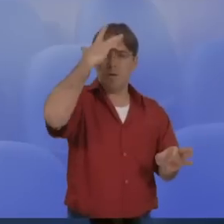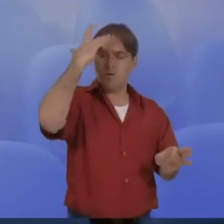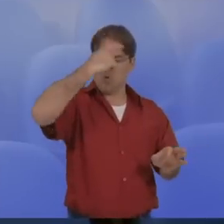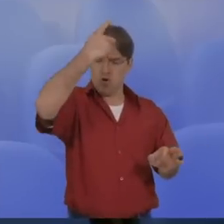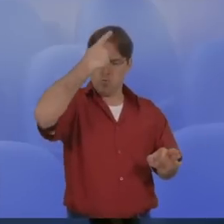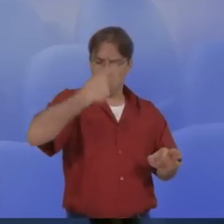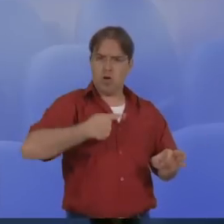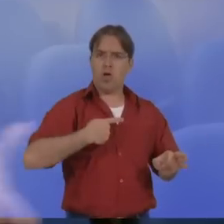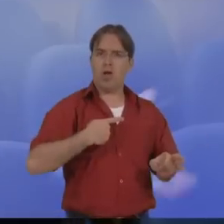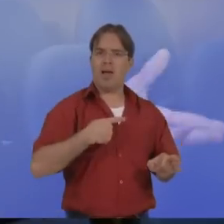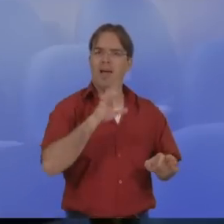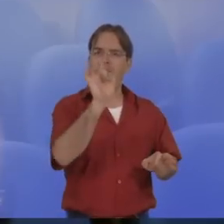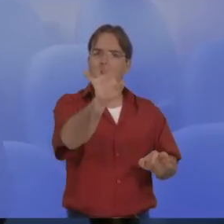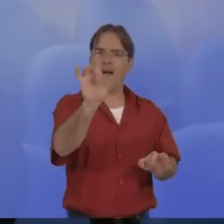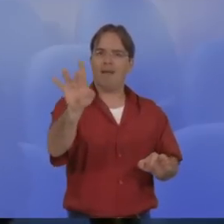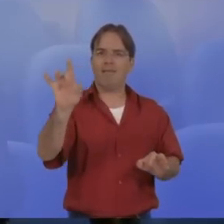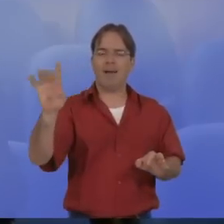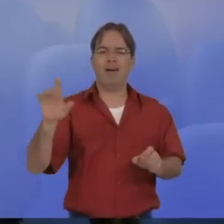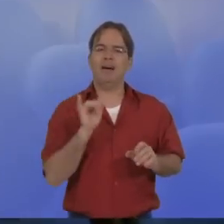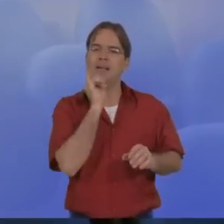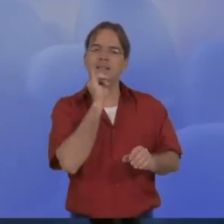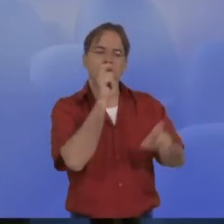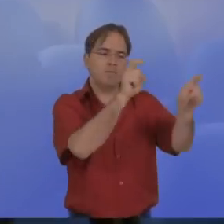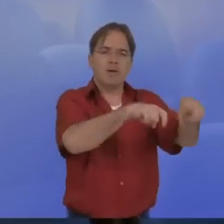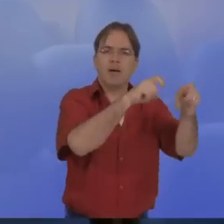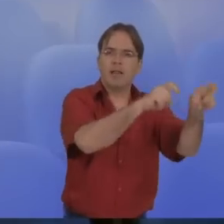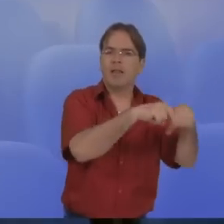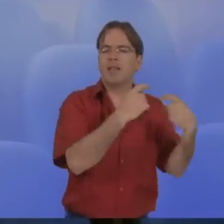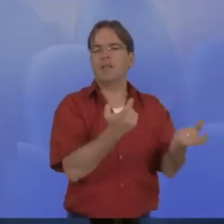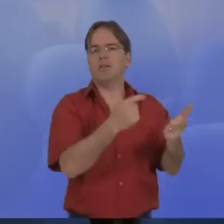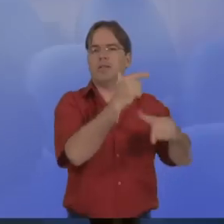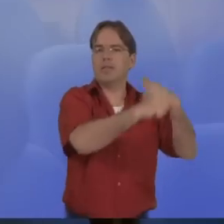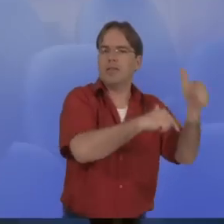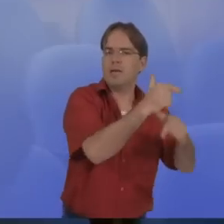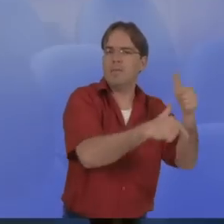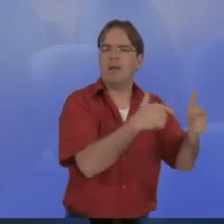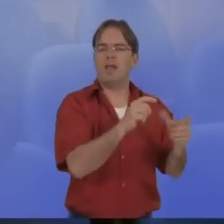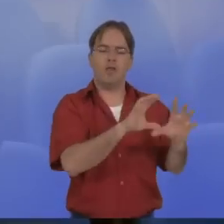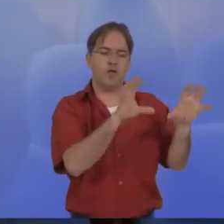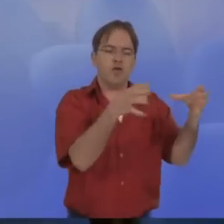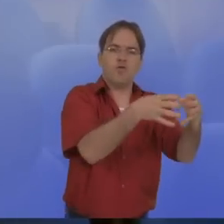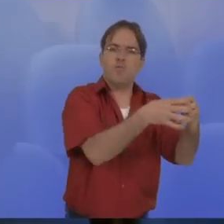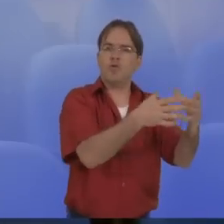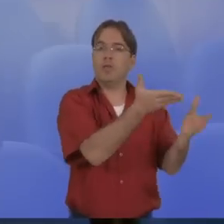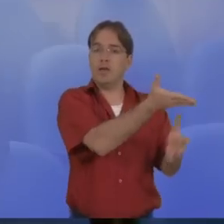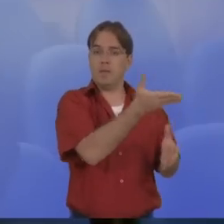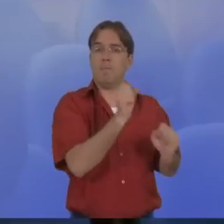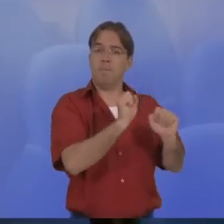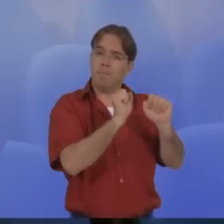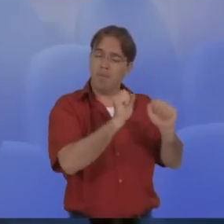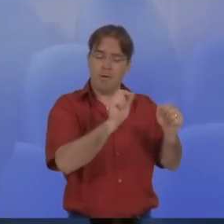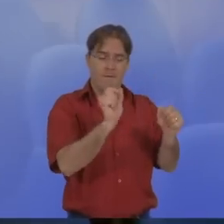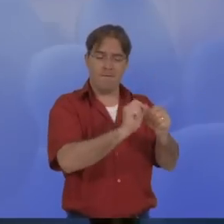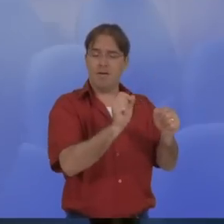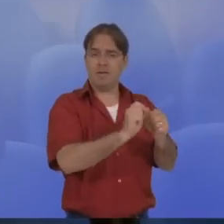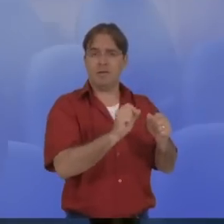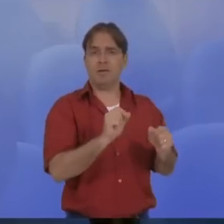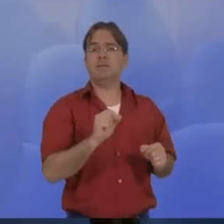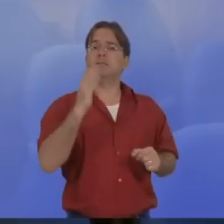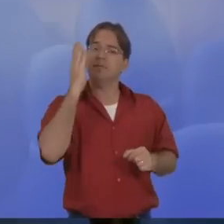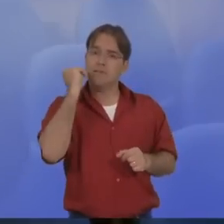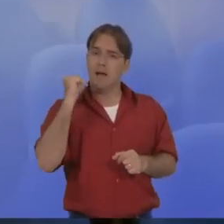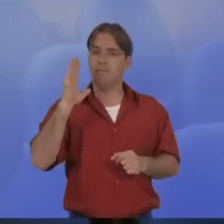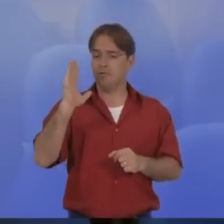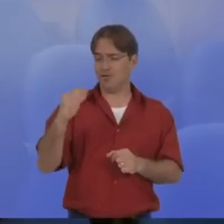uma comunidade. É isso que a gente visa. Não só o estudo científico para mostrar a segurança e a efetividade do extrato, da